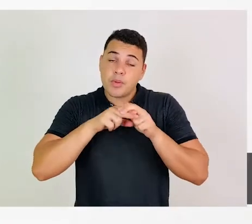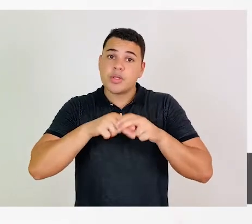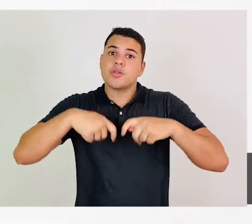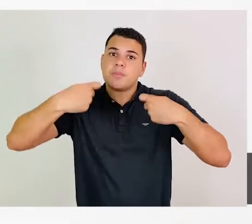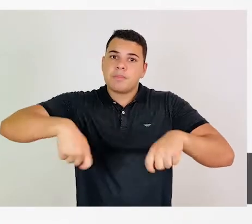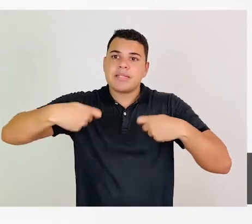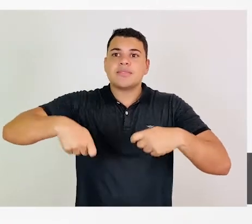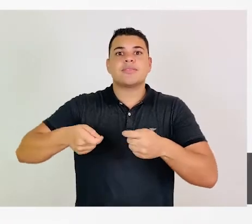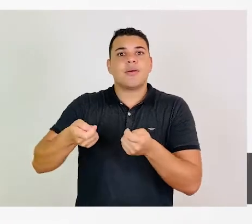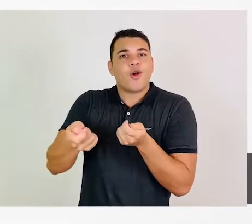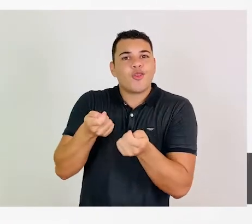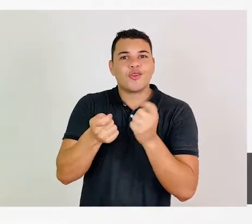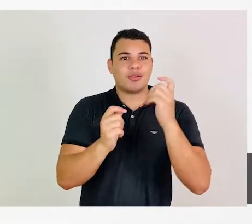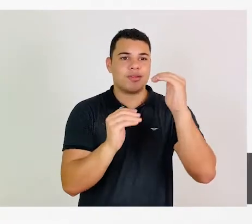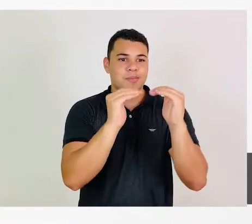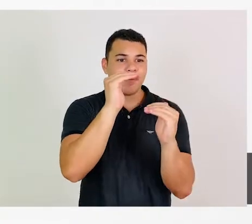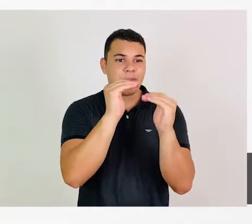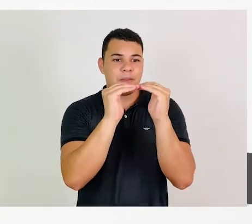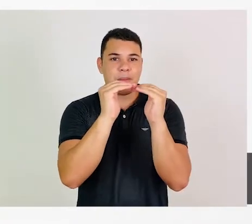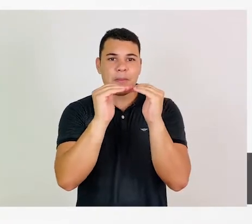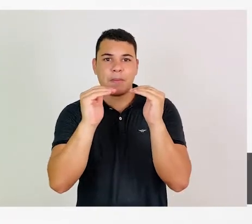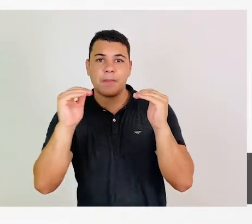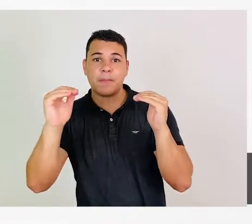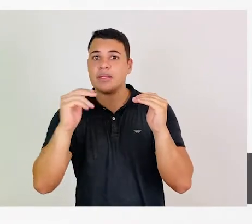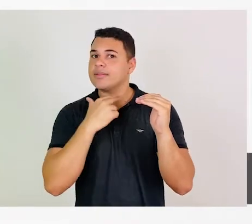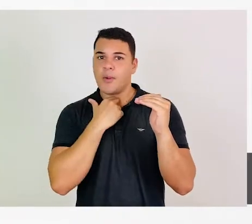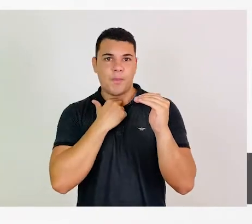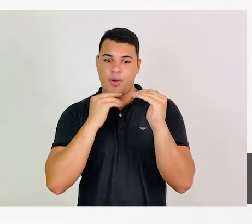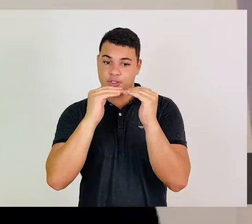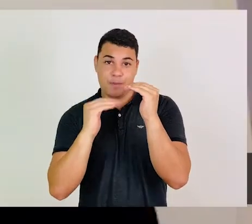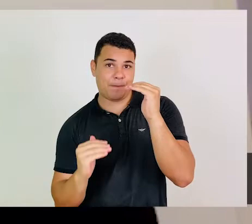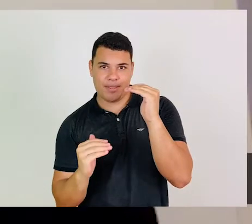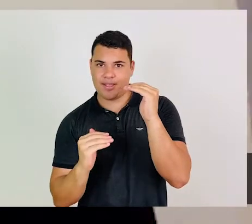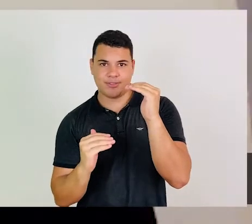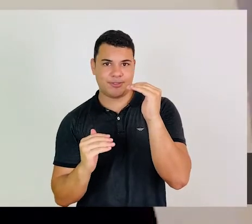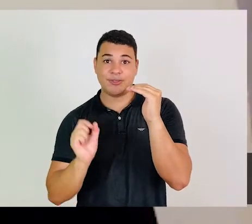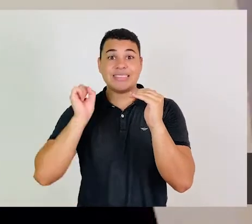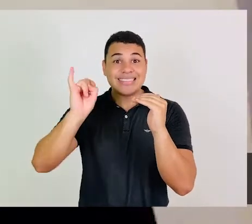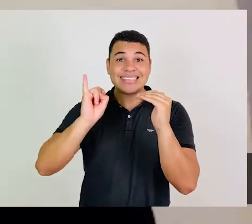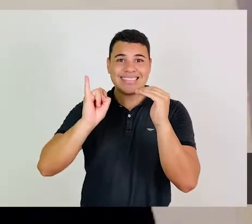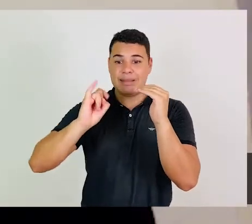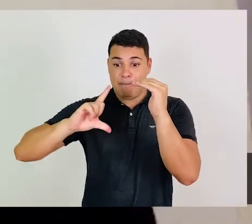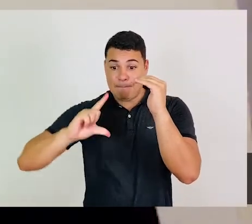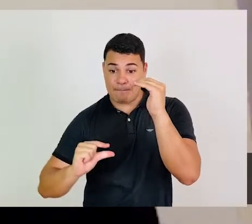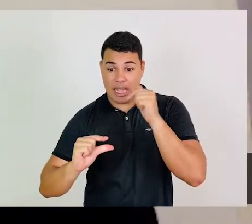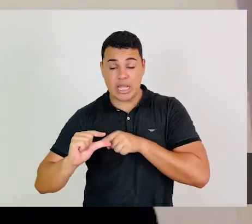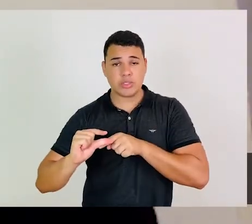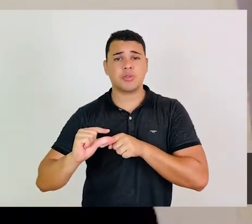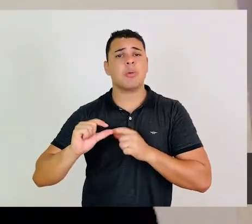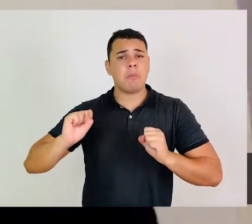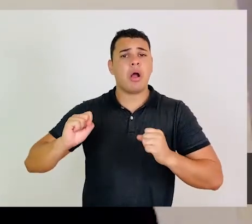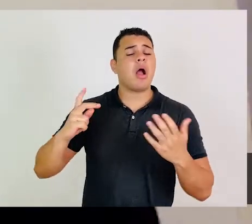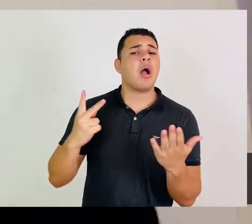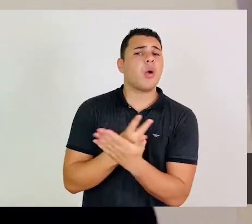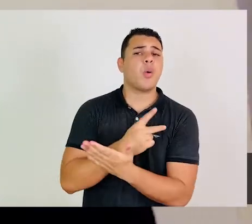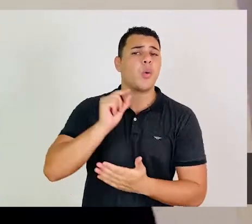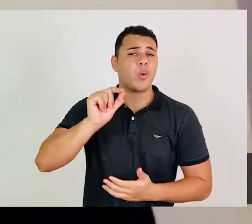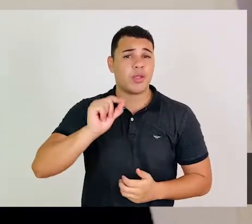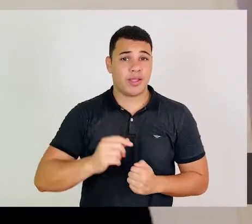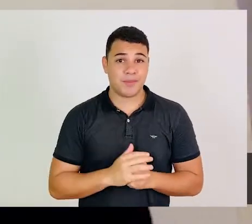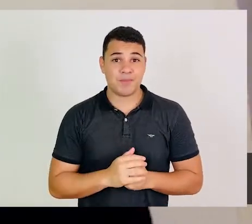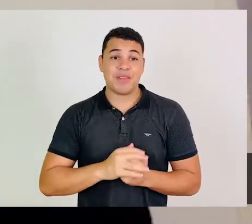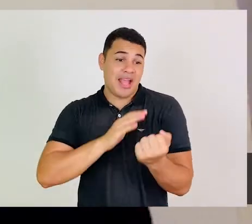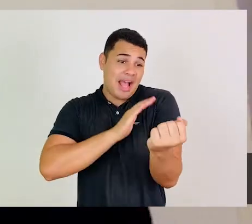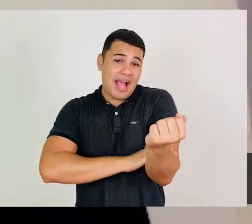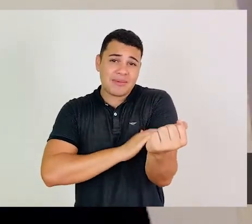Qual é a importância do hormônio cortisol para o nosso organismo? O cortisol é um hormônio vital ao organismo.